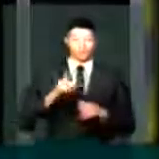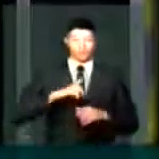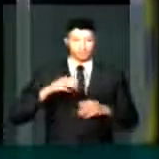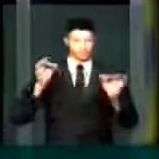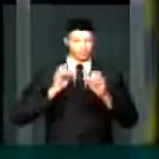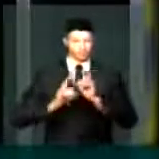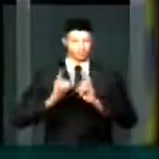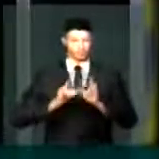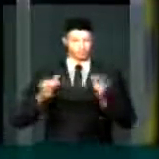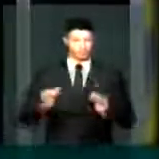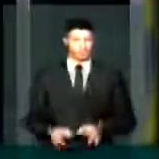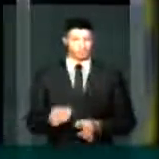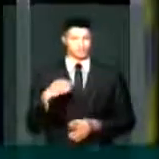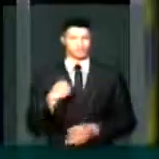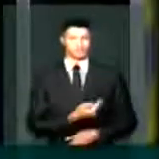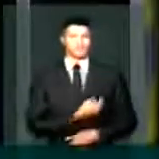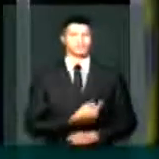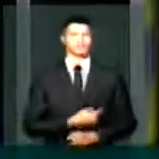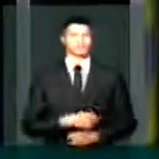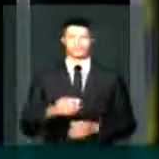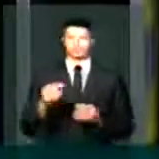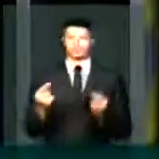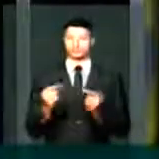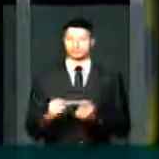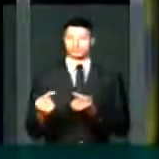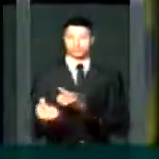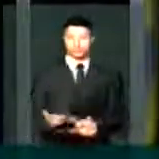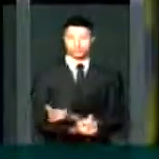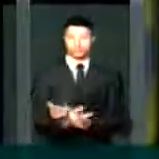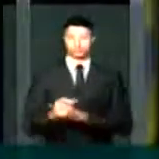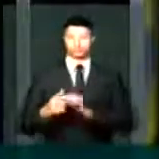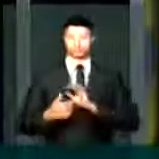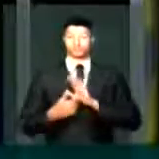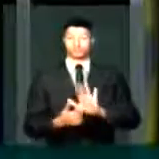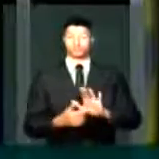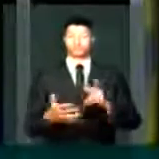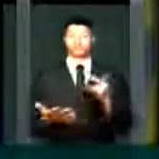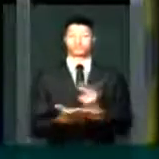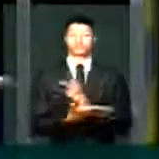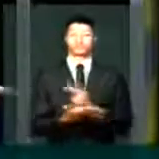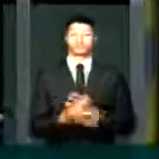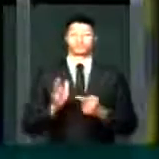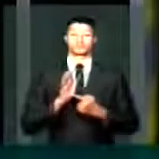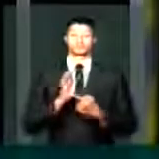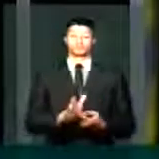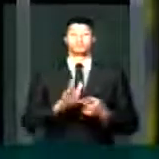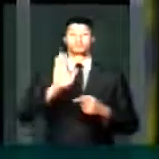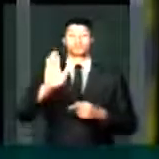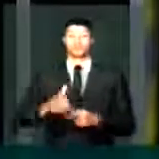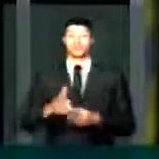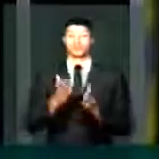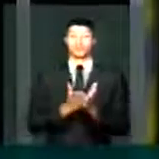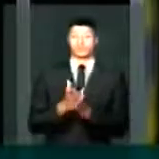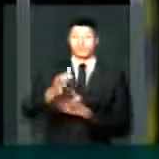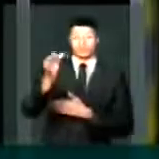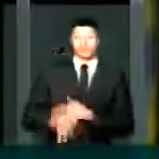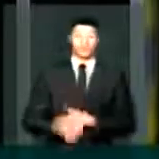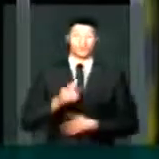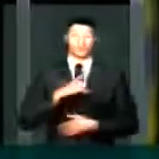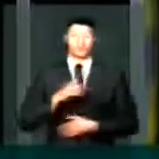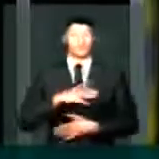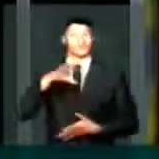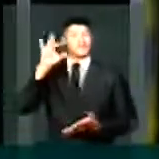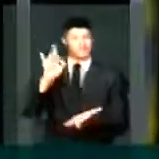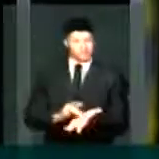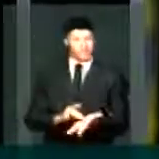que discutir essas questões e que nós, que somos da oposição, que indicamos os erros, que mostramos qual seria o caminho correto, temos a